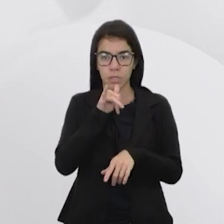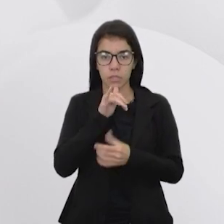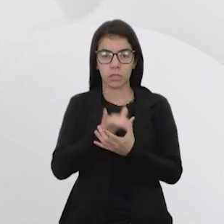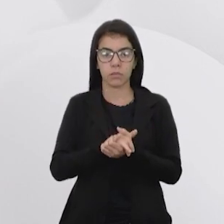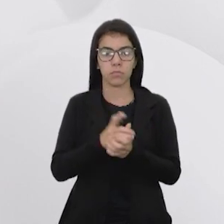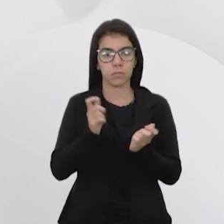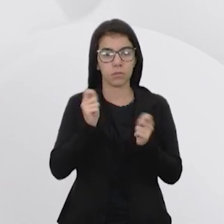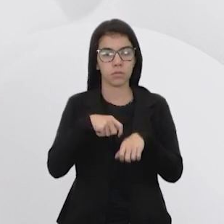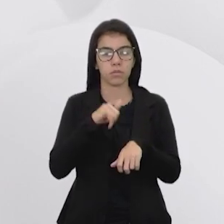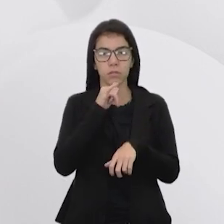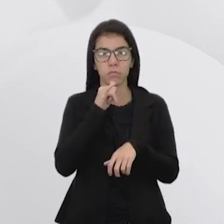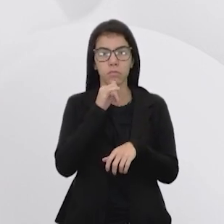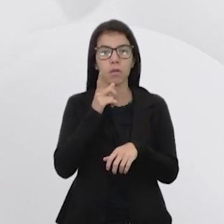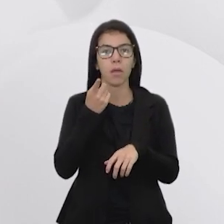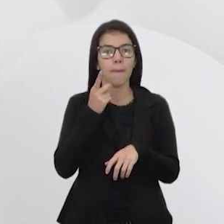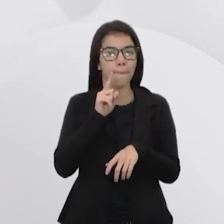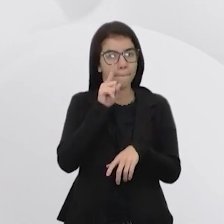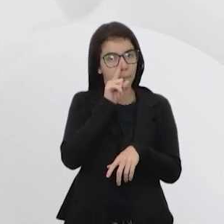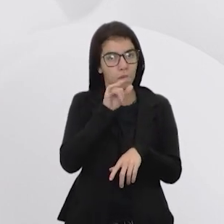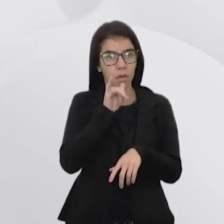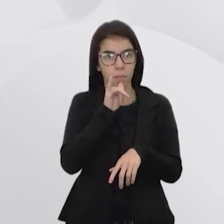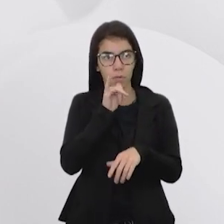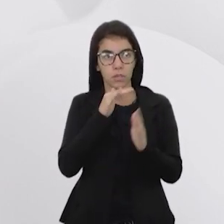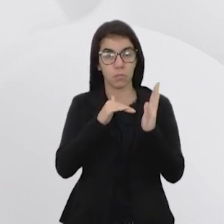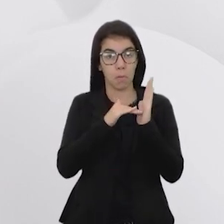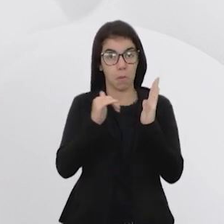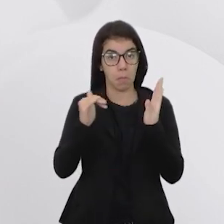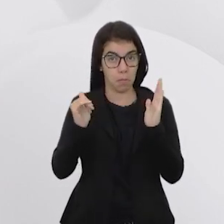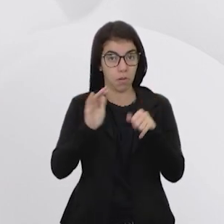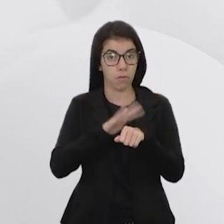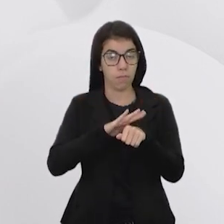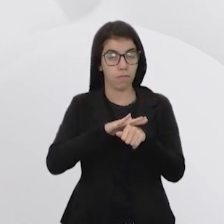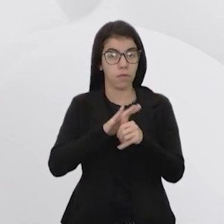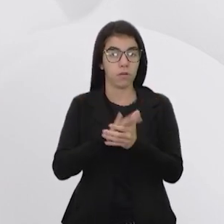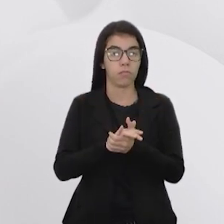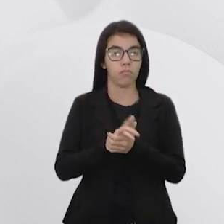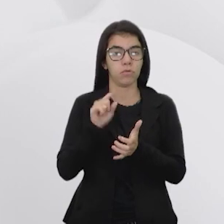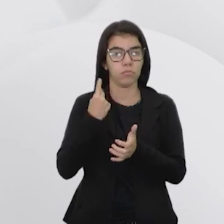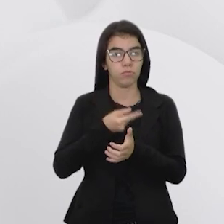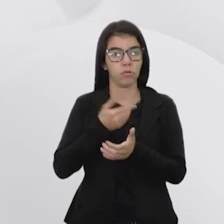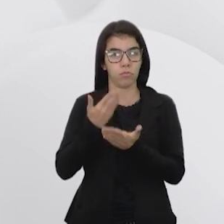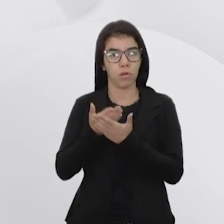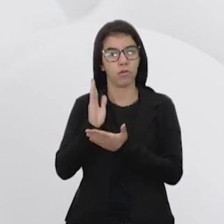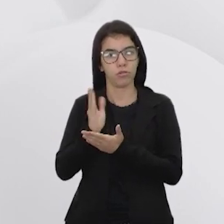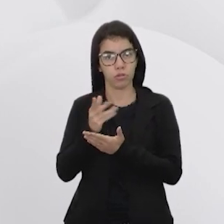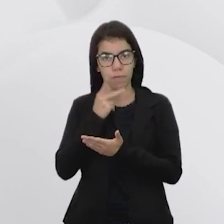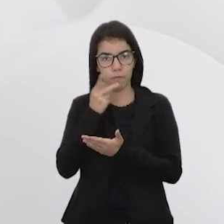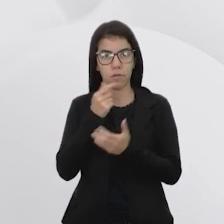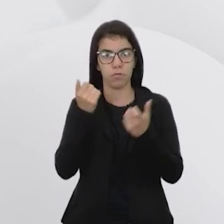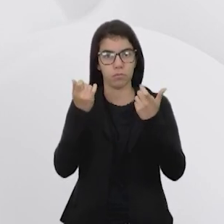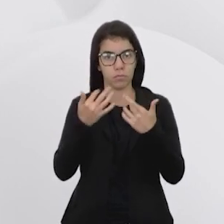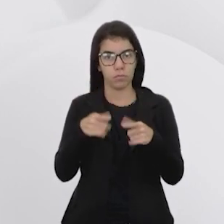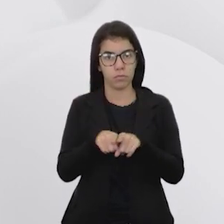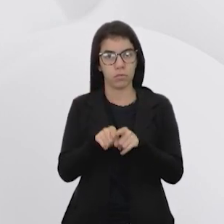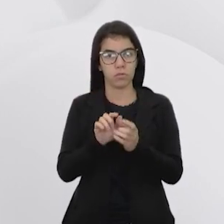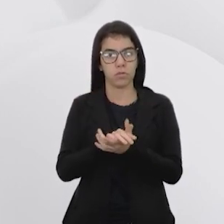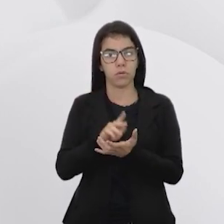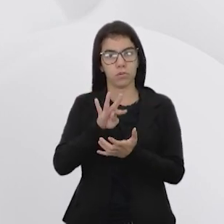possíveis riscos dos procedimentos estéticos, que na uma aula a gente falou sobre isso. O uso de